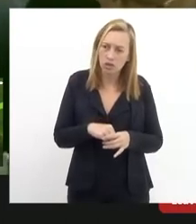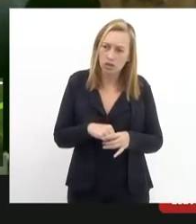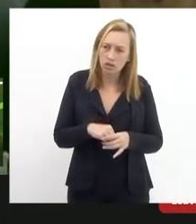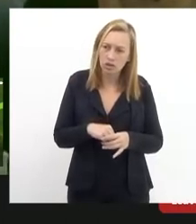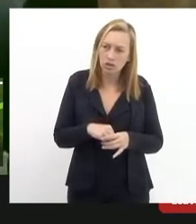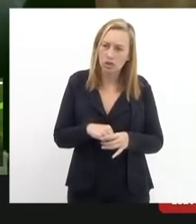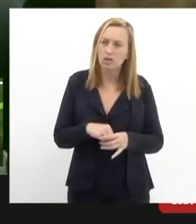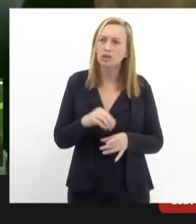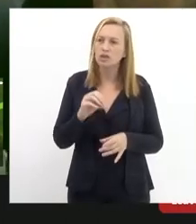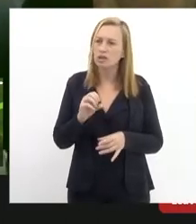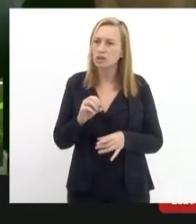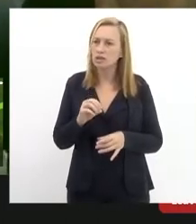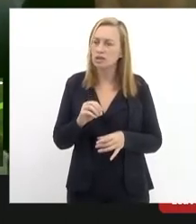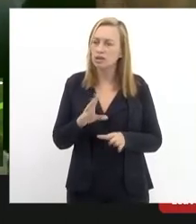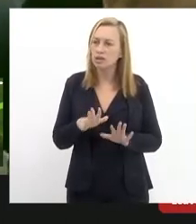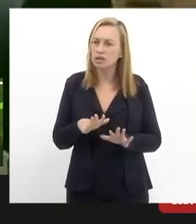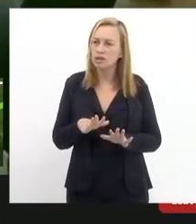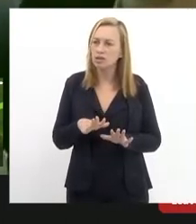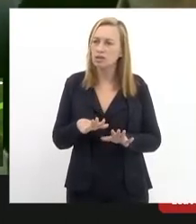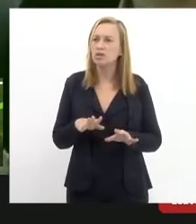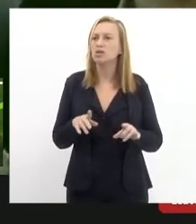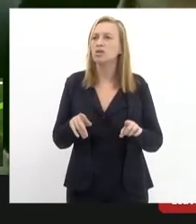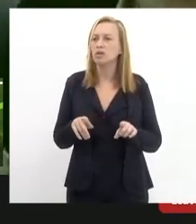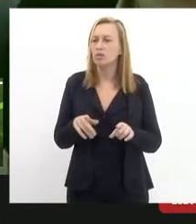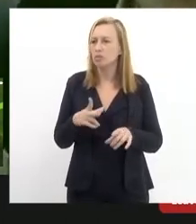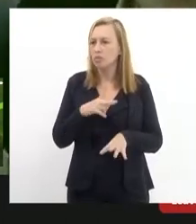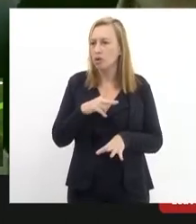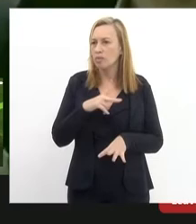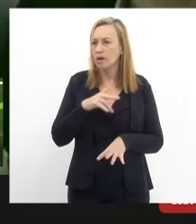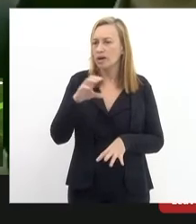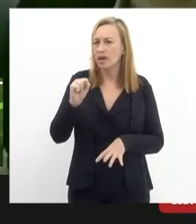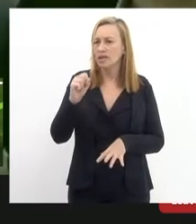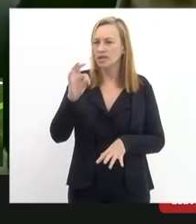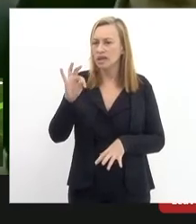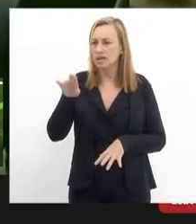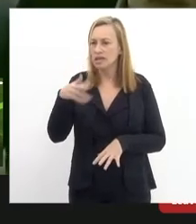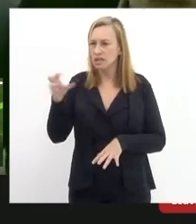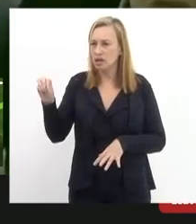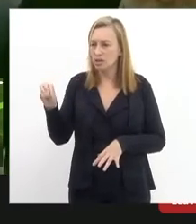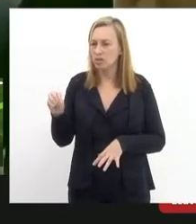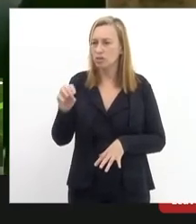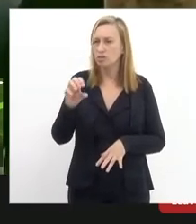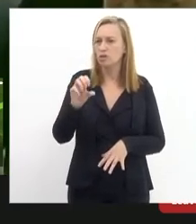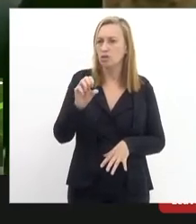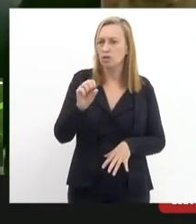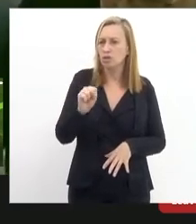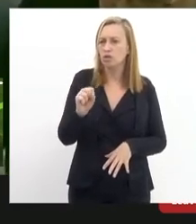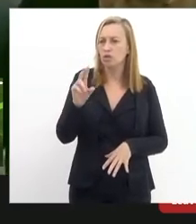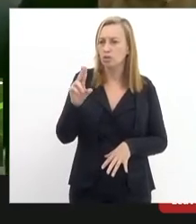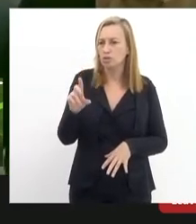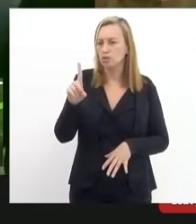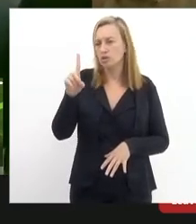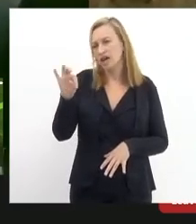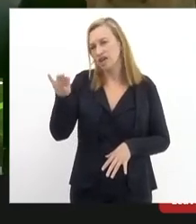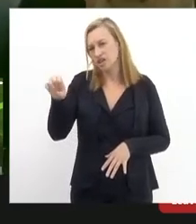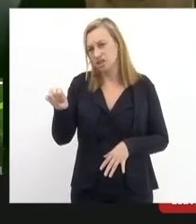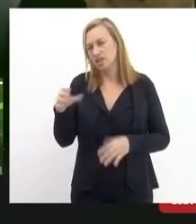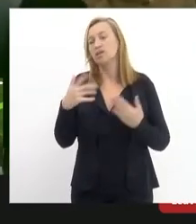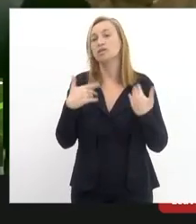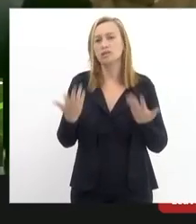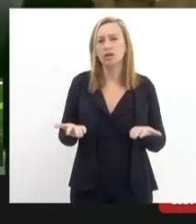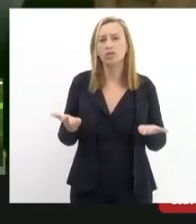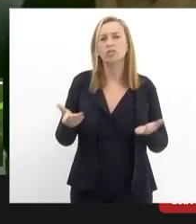inserido bem como a própria estação até a estação Silvestre a extensão até a estação Silvestre então